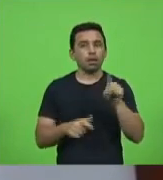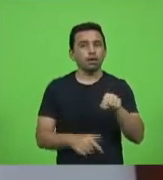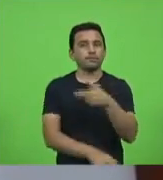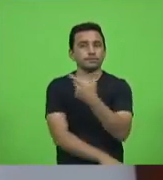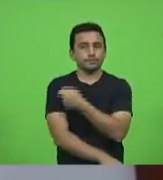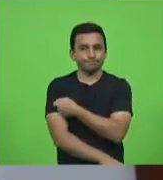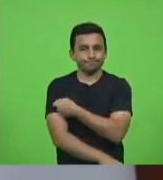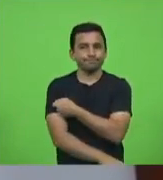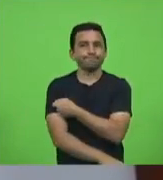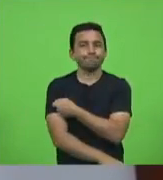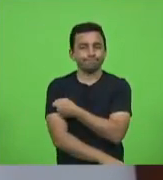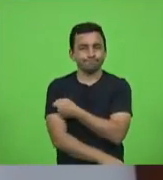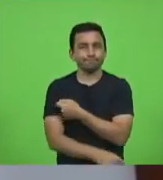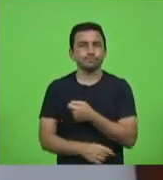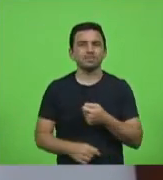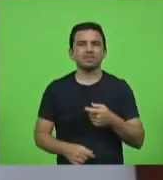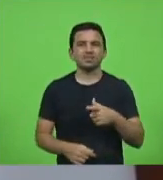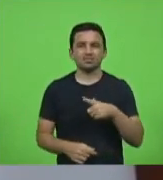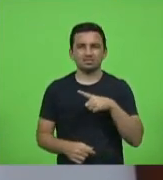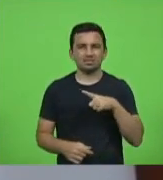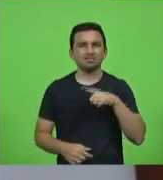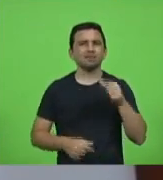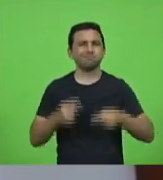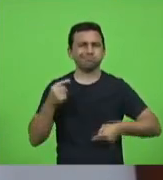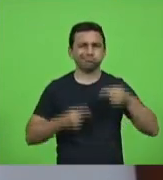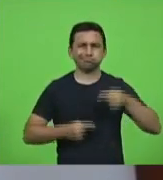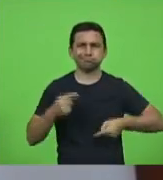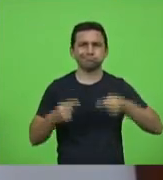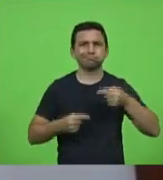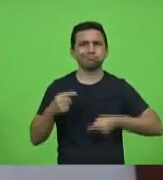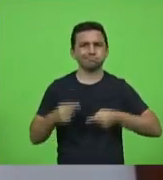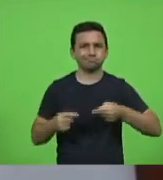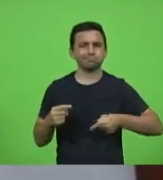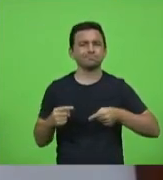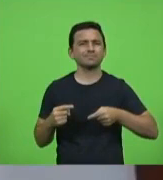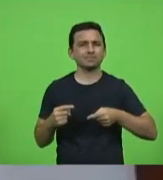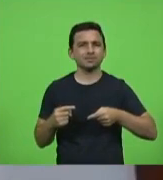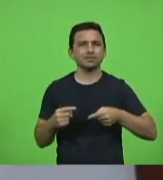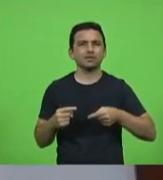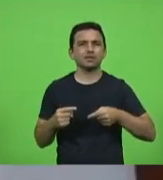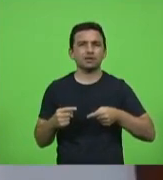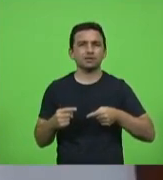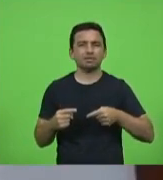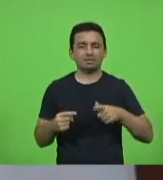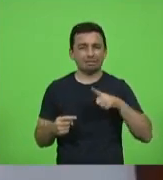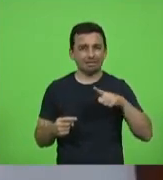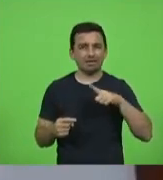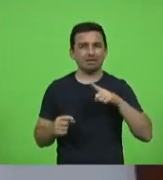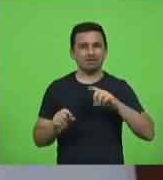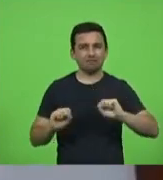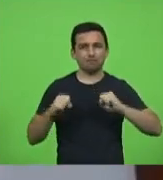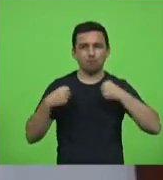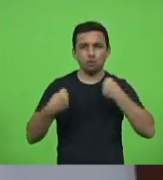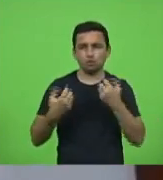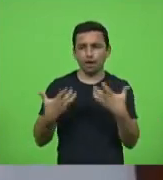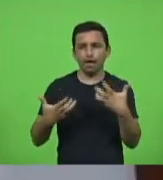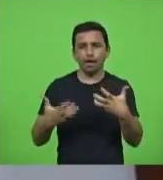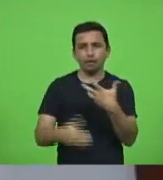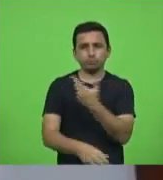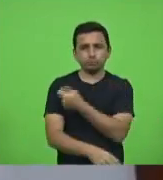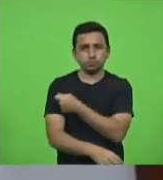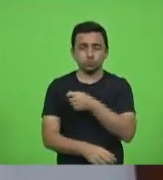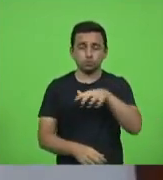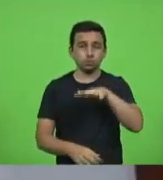Existe um engalfinhamento, uma disputa a tapa das vacinas em nível